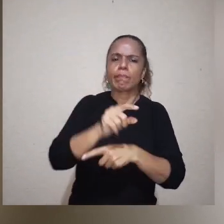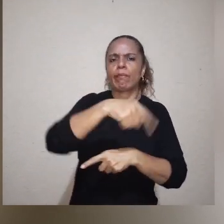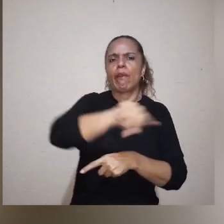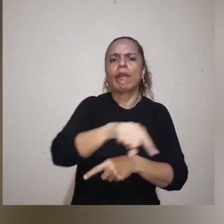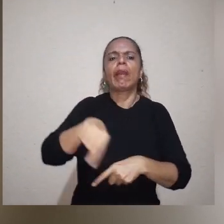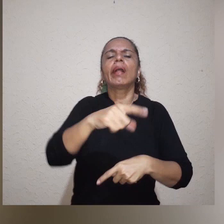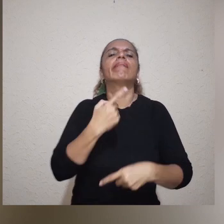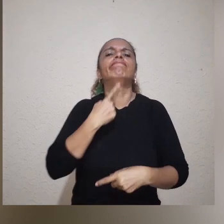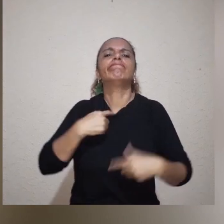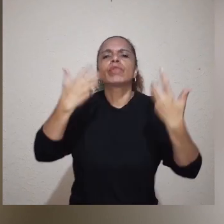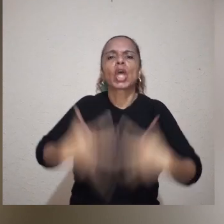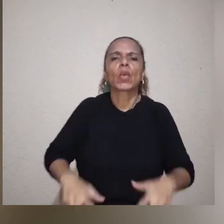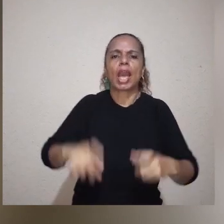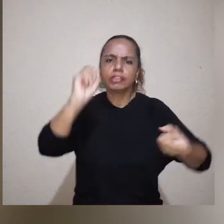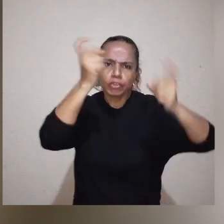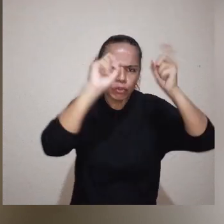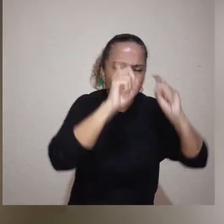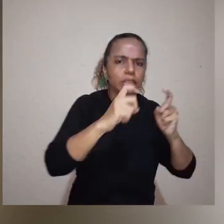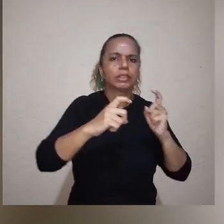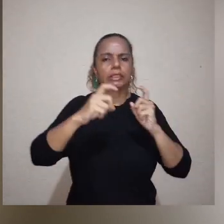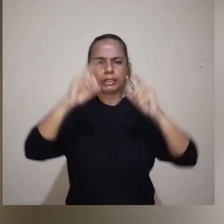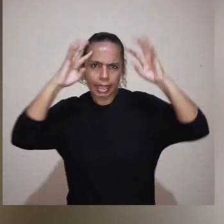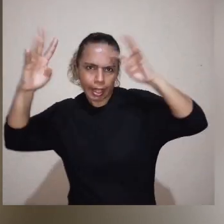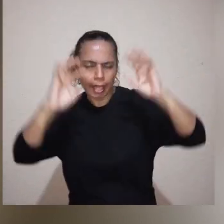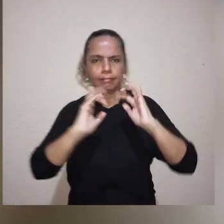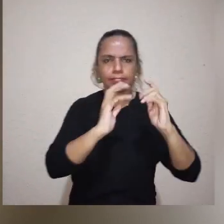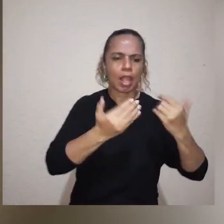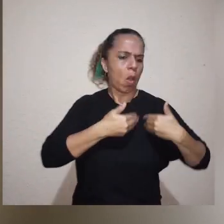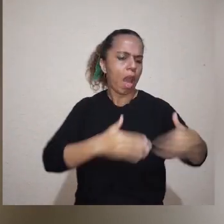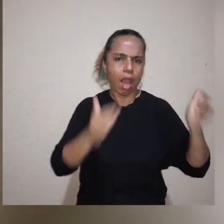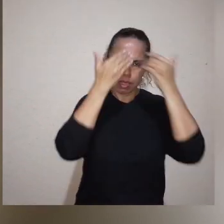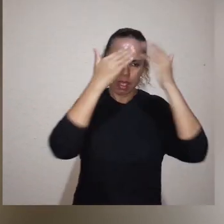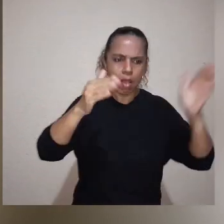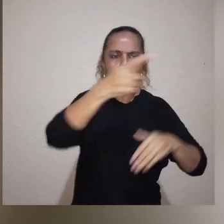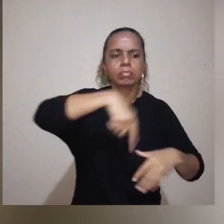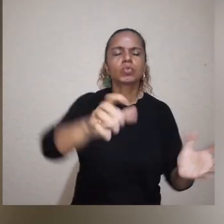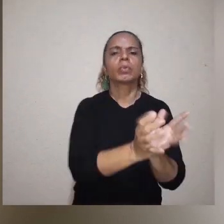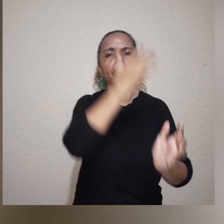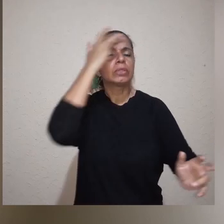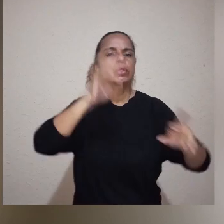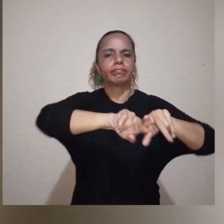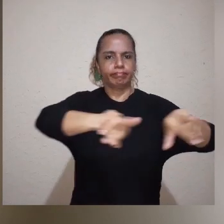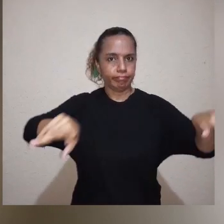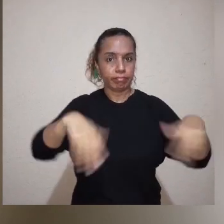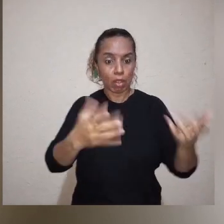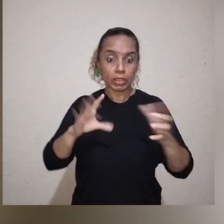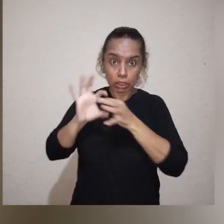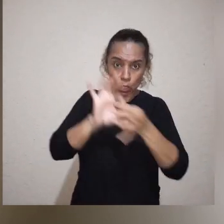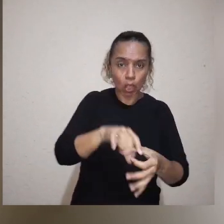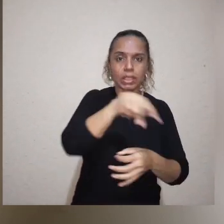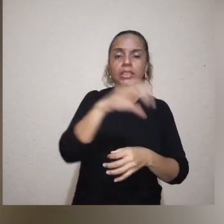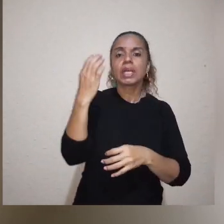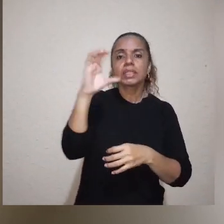discussão das ideias, não se abrem ao outro, nem às diferenças. Nesse